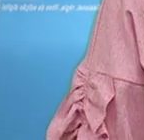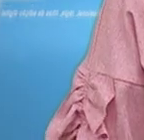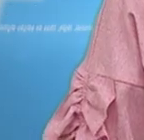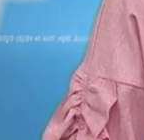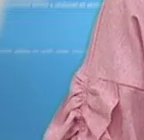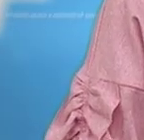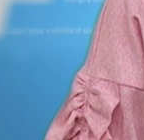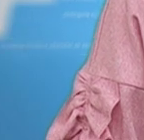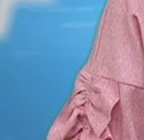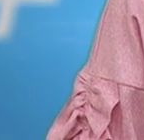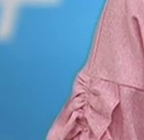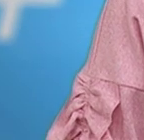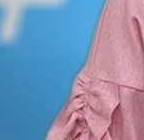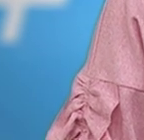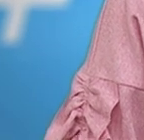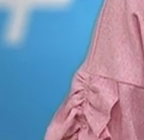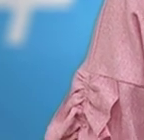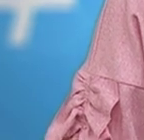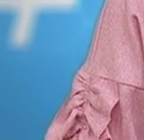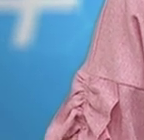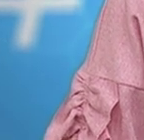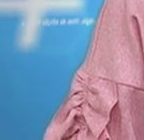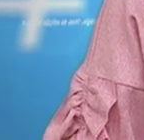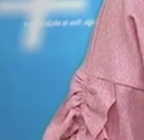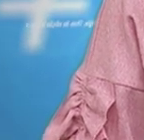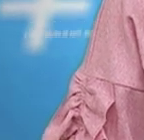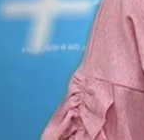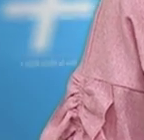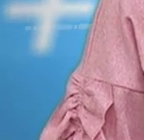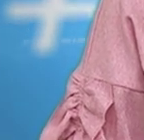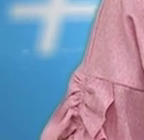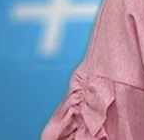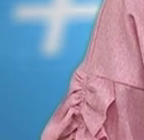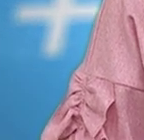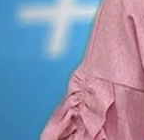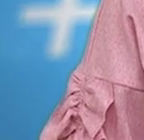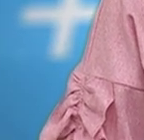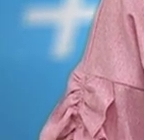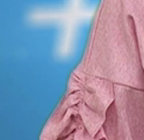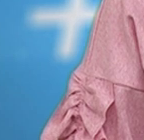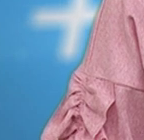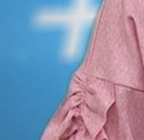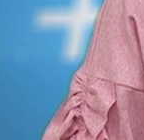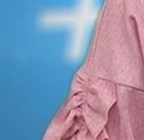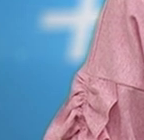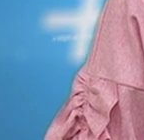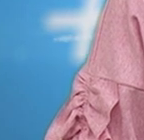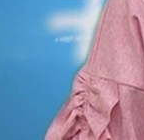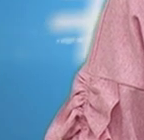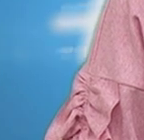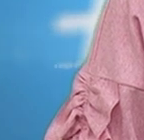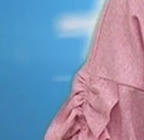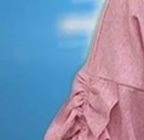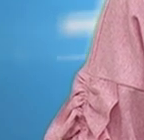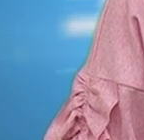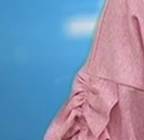Nesta edição da Ezequo TV, recuperamos a conversa com Rosa Oliveira, docente na Escola Superior de